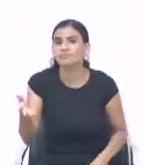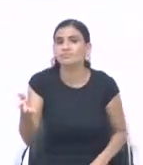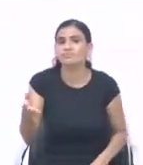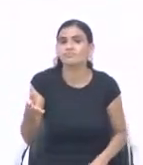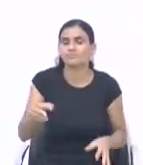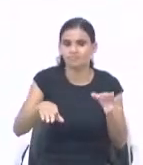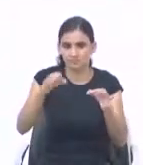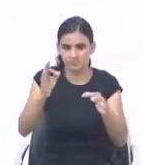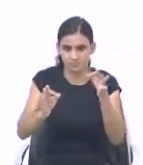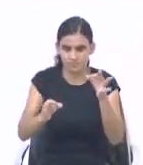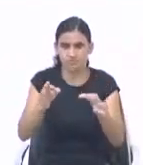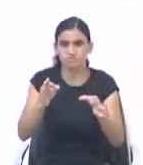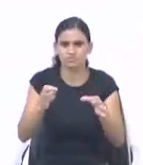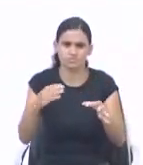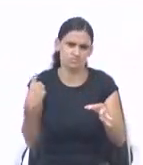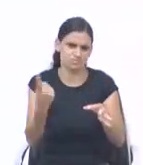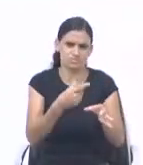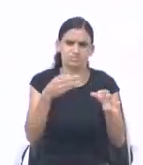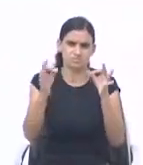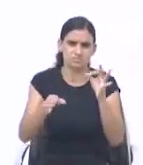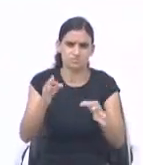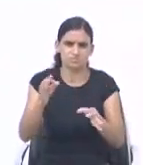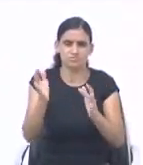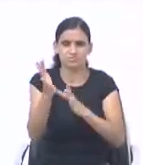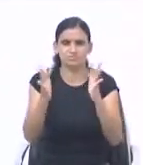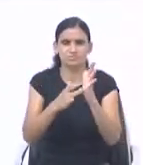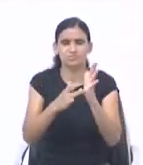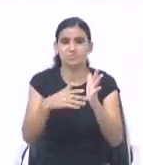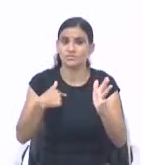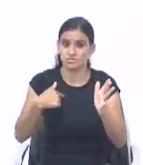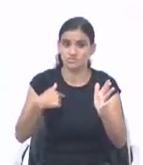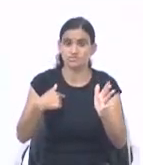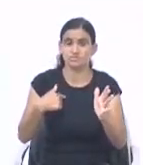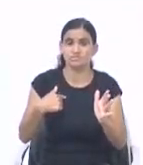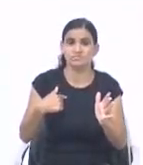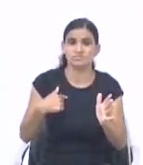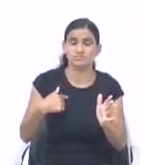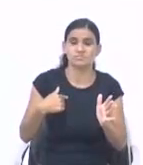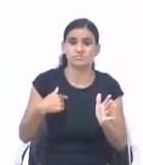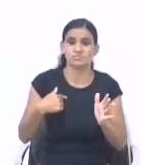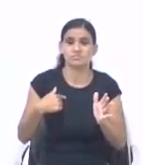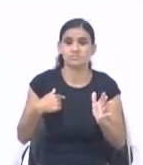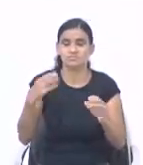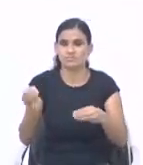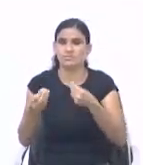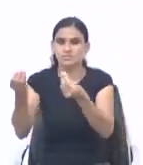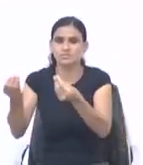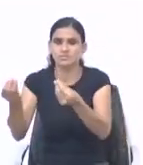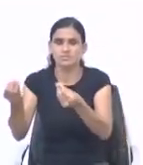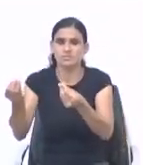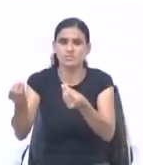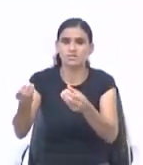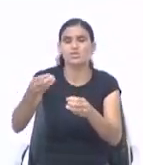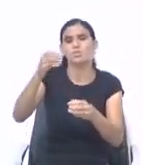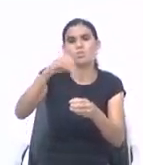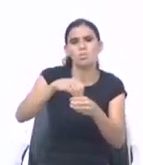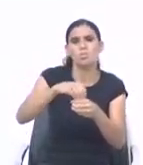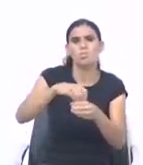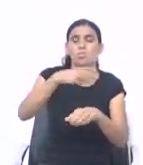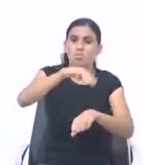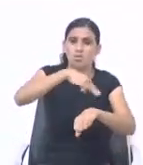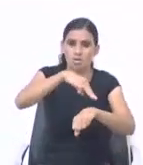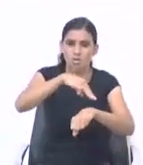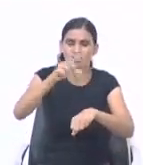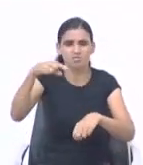justificamos a Cristo quando nos justifica. Quando nós ofertamos em missões. Quando nós ofertamos aos